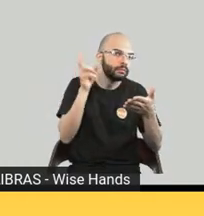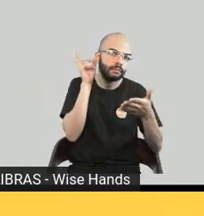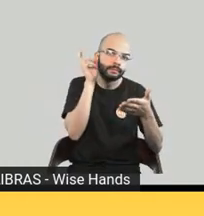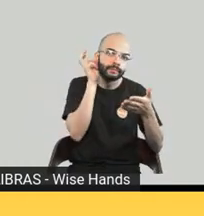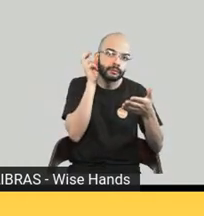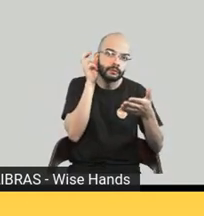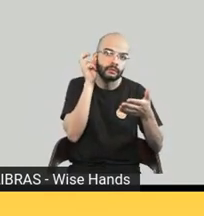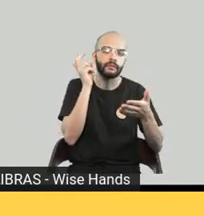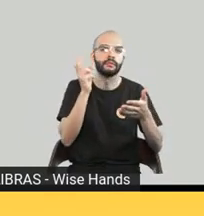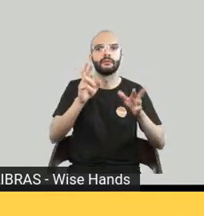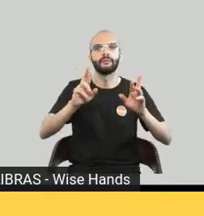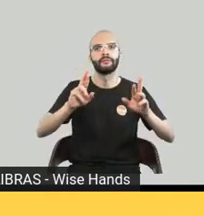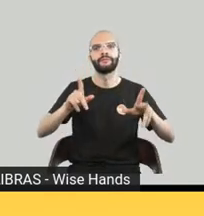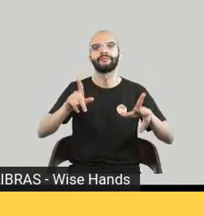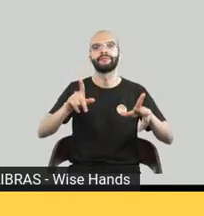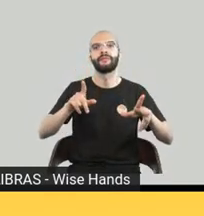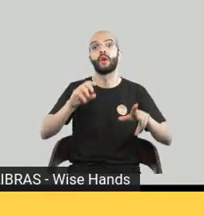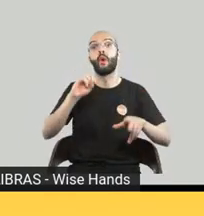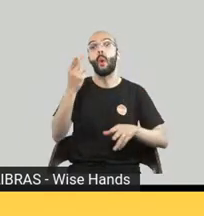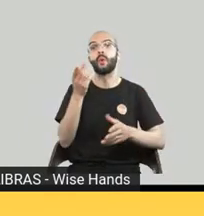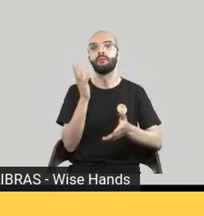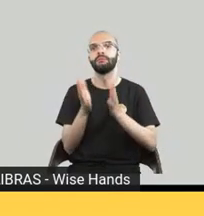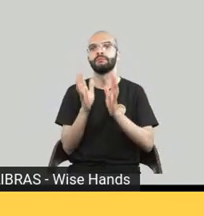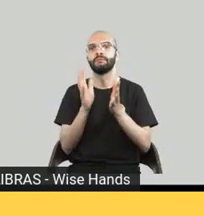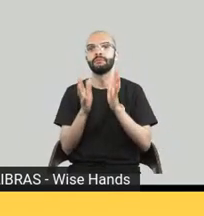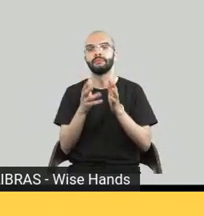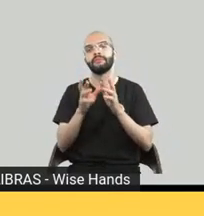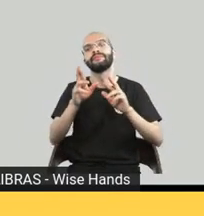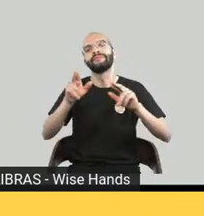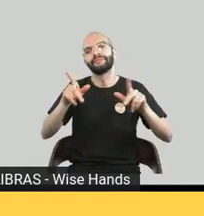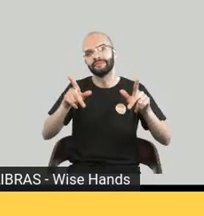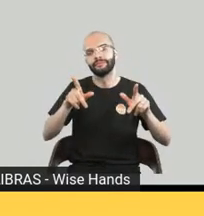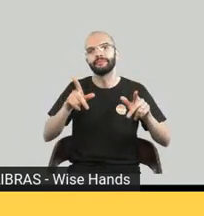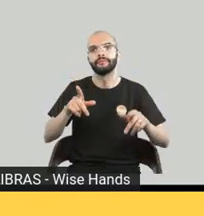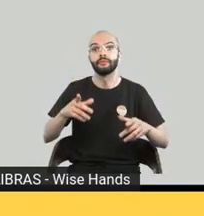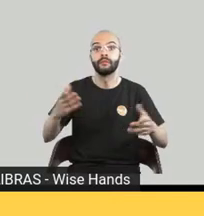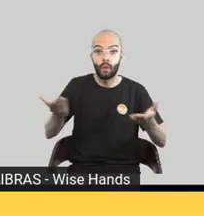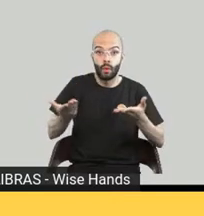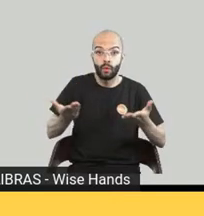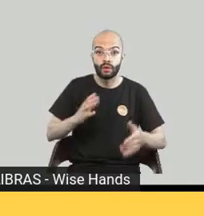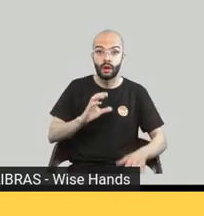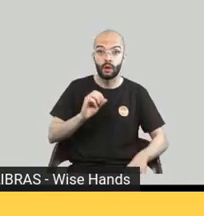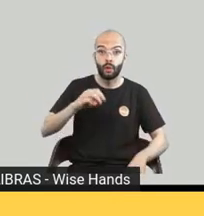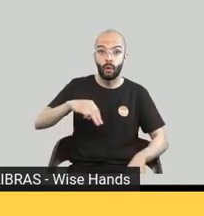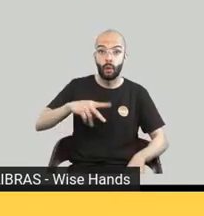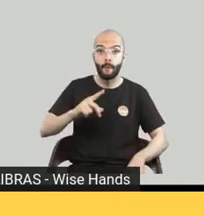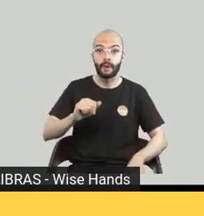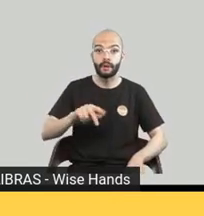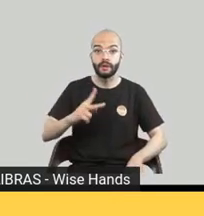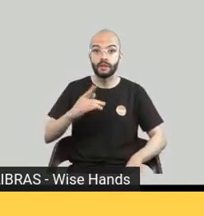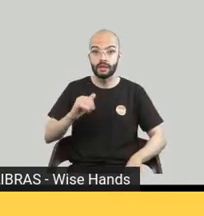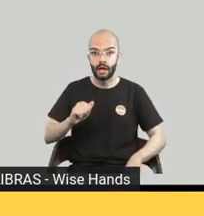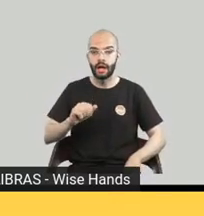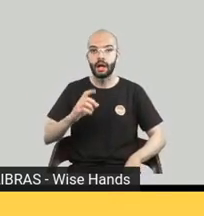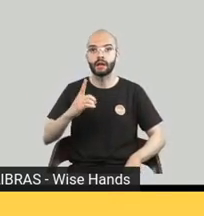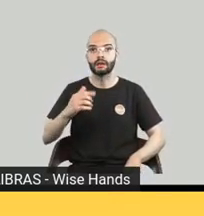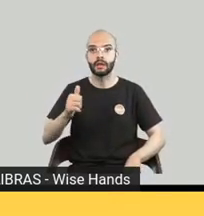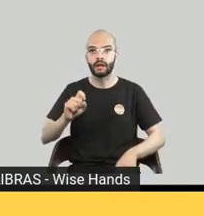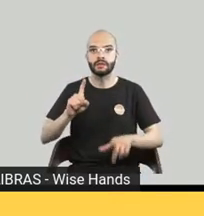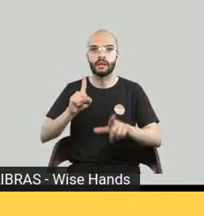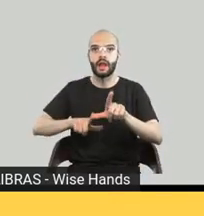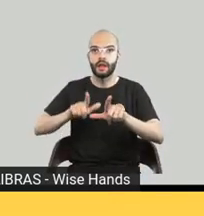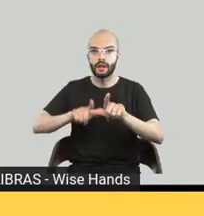outro por exemplo aqui na companhia a gente está fazendo agora um livro chamado as sombras de outubro que é um livro dinamarquês